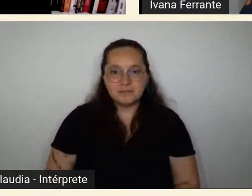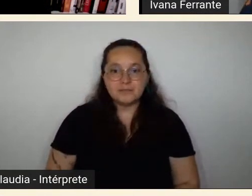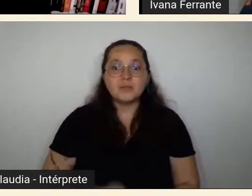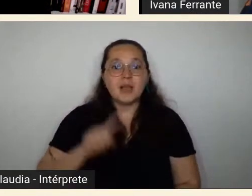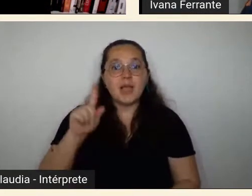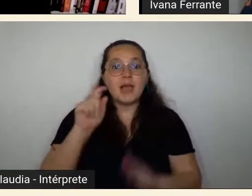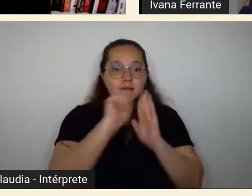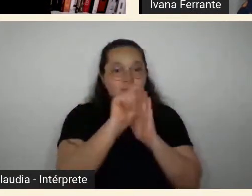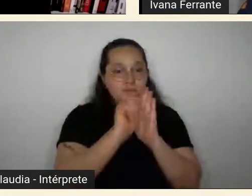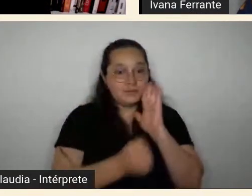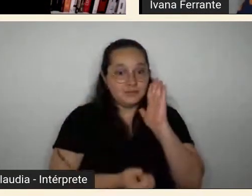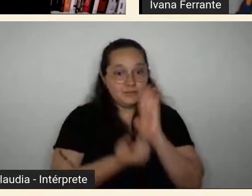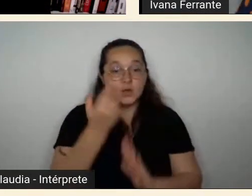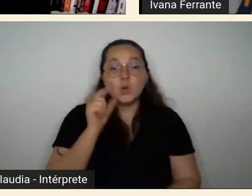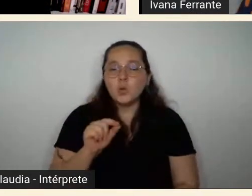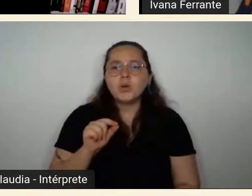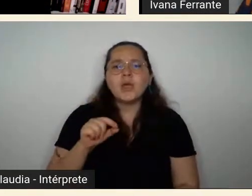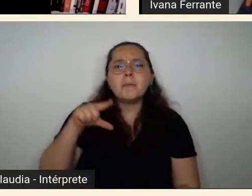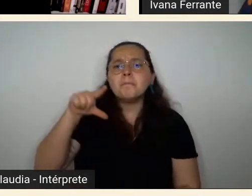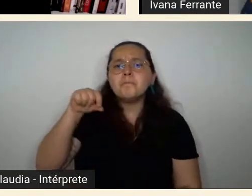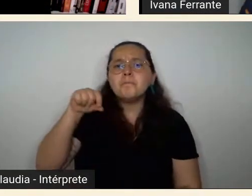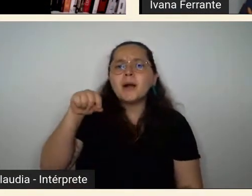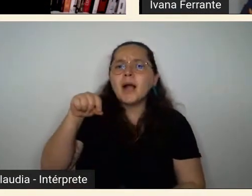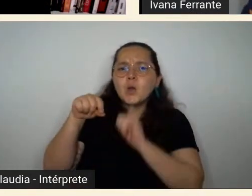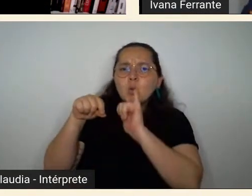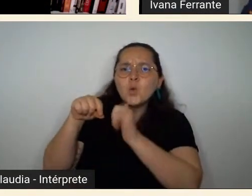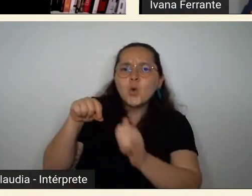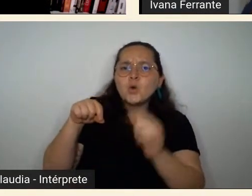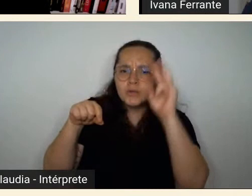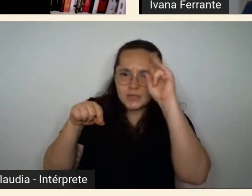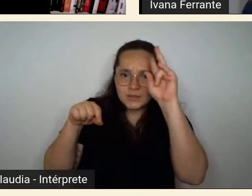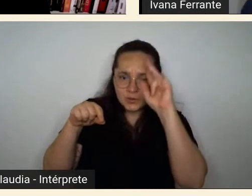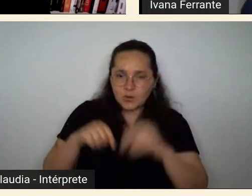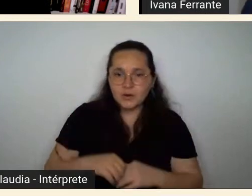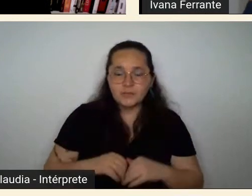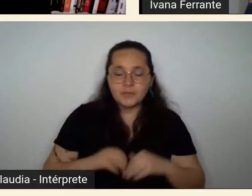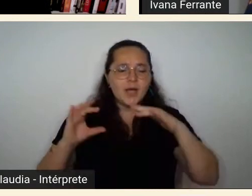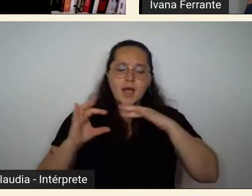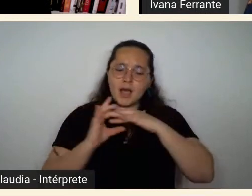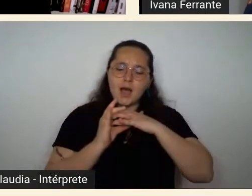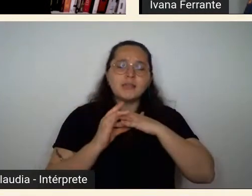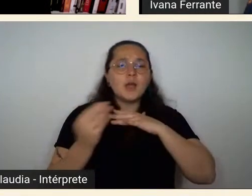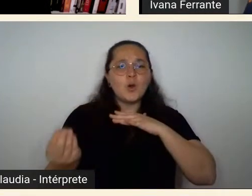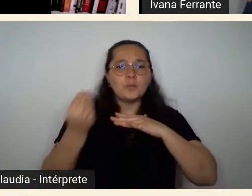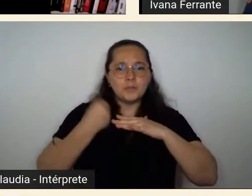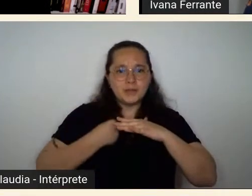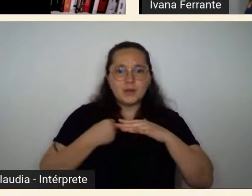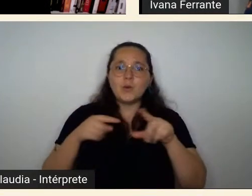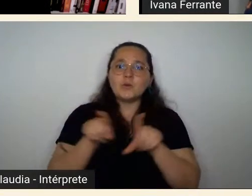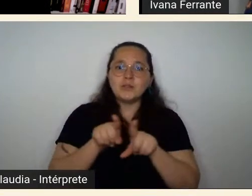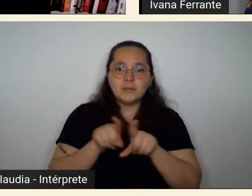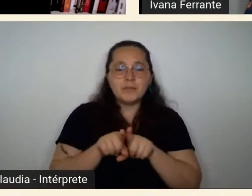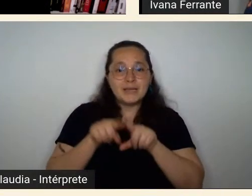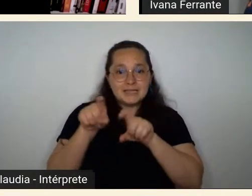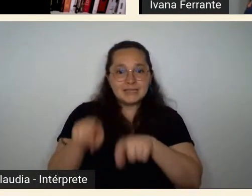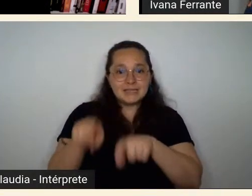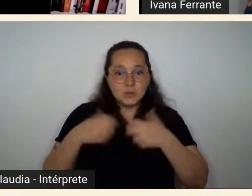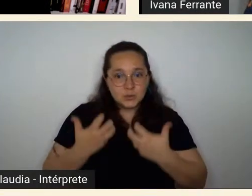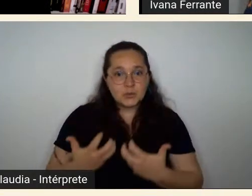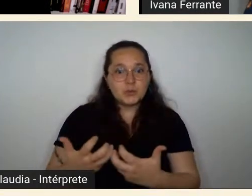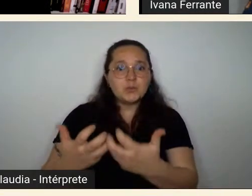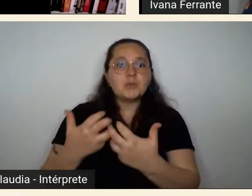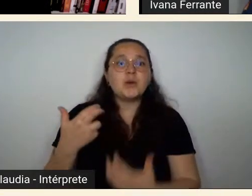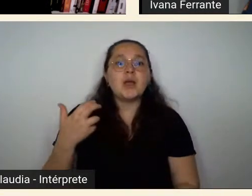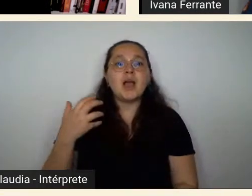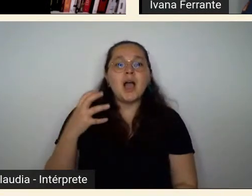livros Papagaio Conta a História, de 2010, O Anel que Tu Me Desce, Grande Sertão Veredas e a História de Amor que Virou o